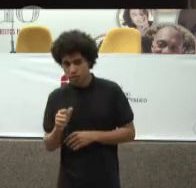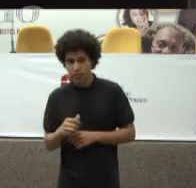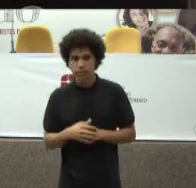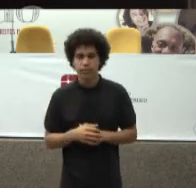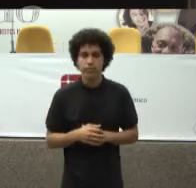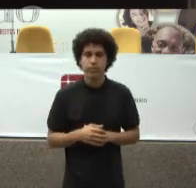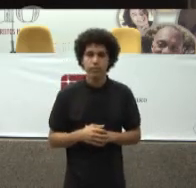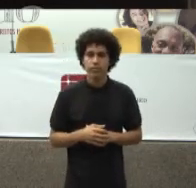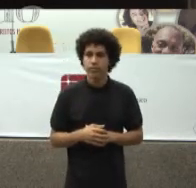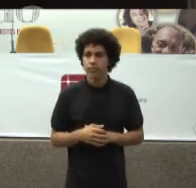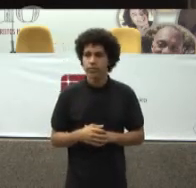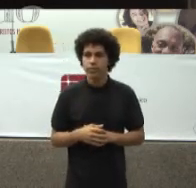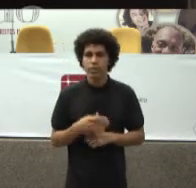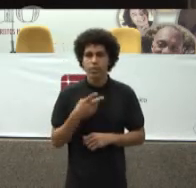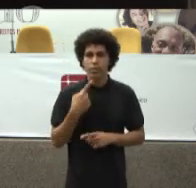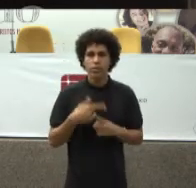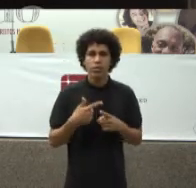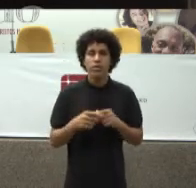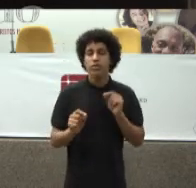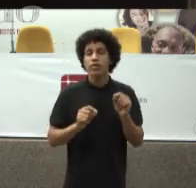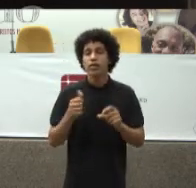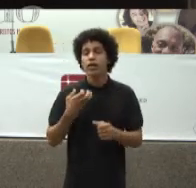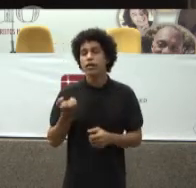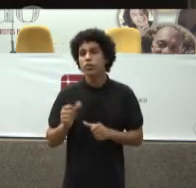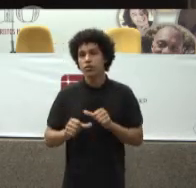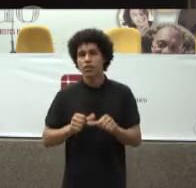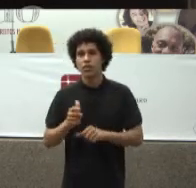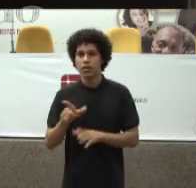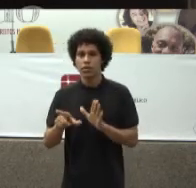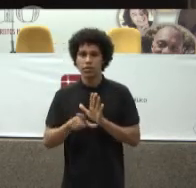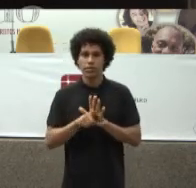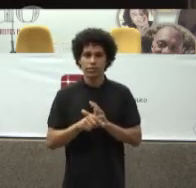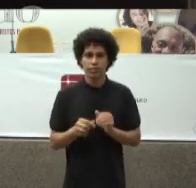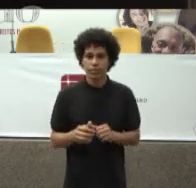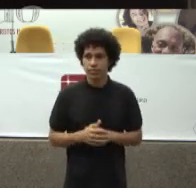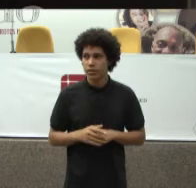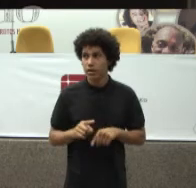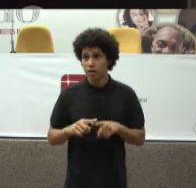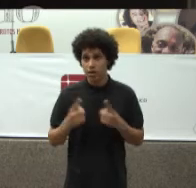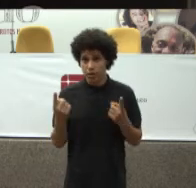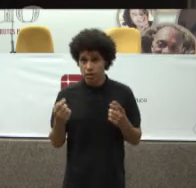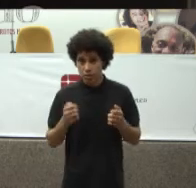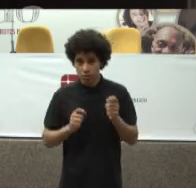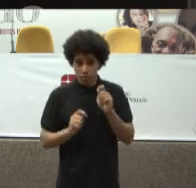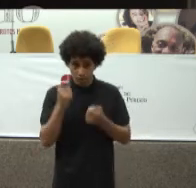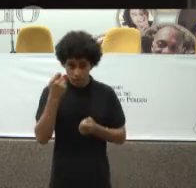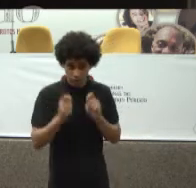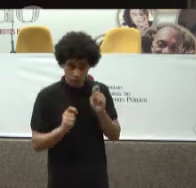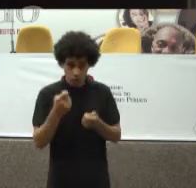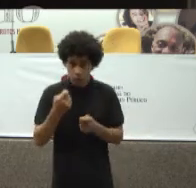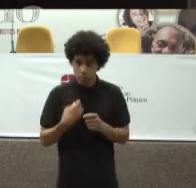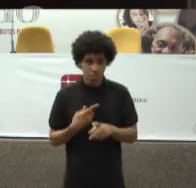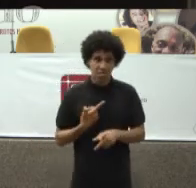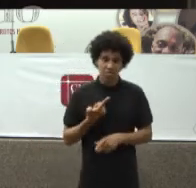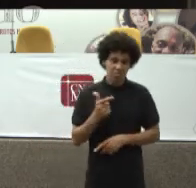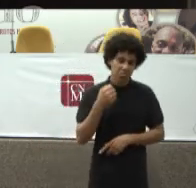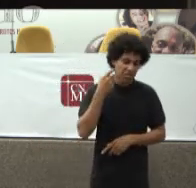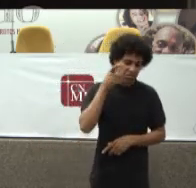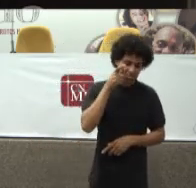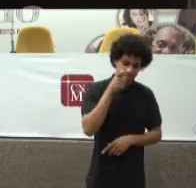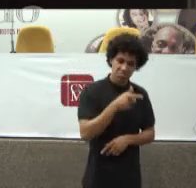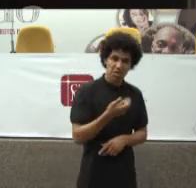Por quê? Porque Quem quer que Mude a lei? Então a indústria Não interessa Que essa conta